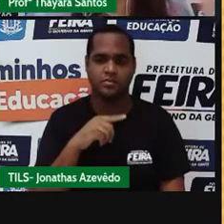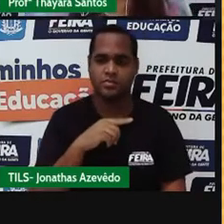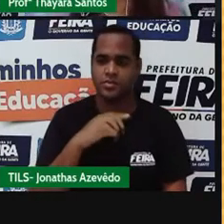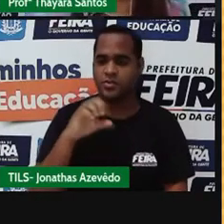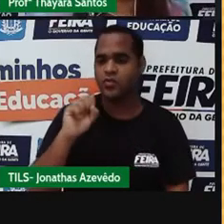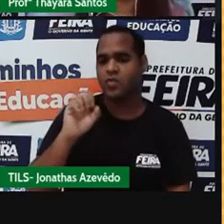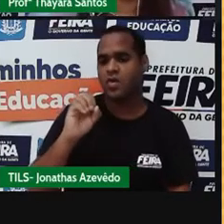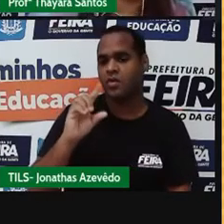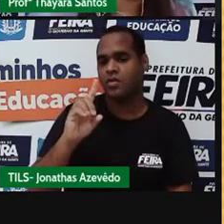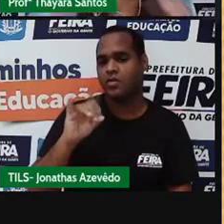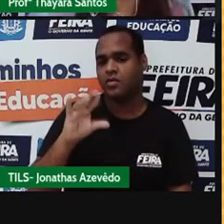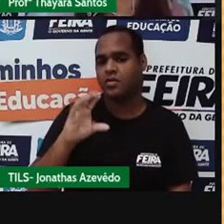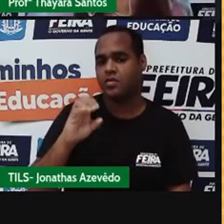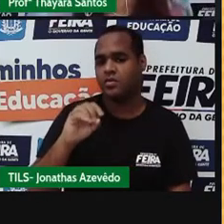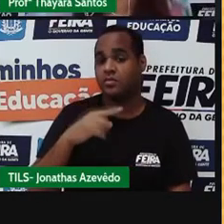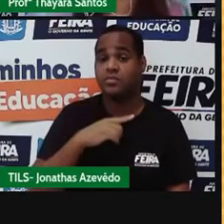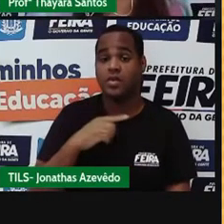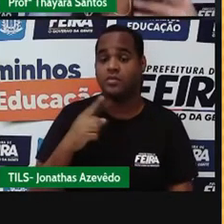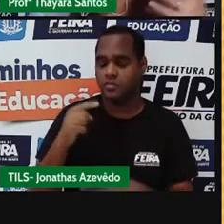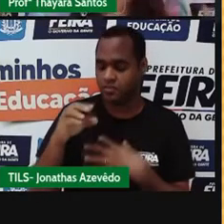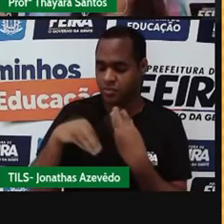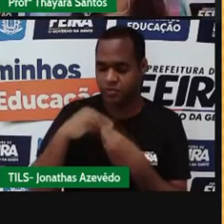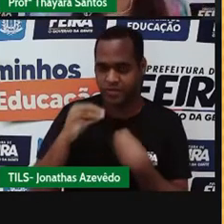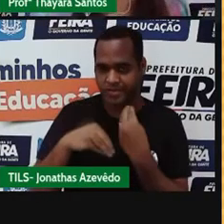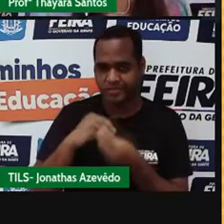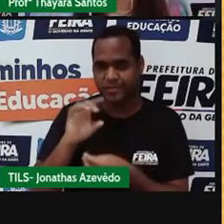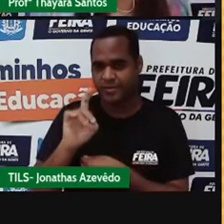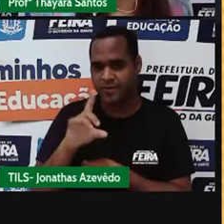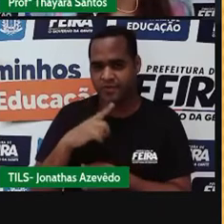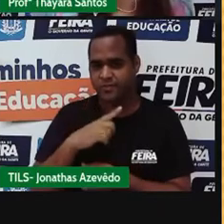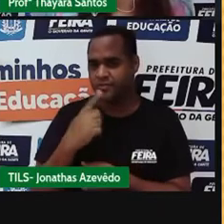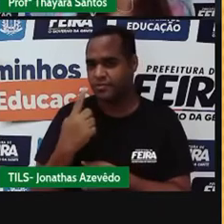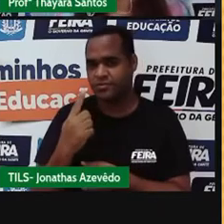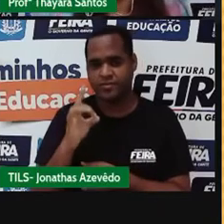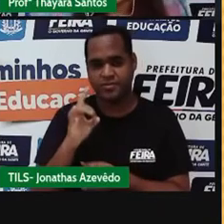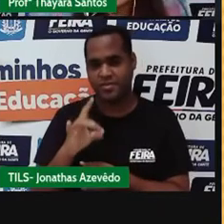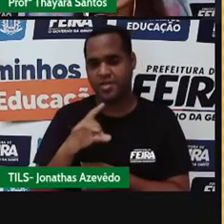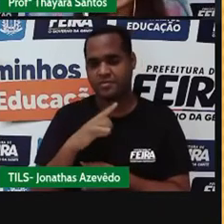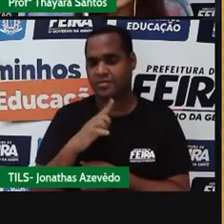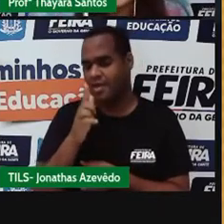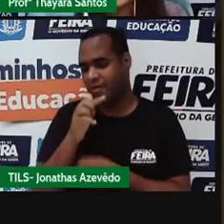não é uma mistura, porque eu só tenho uma substância aí, que é a própria água.